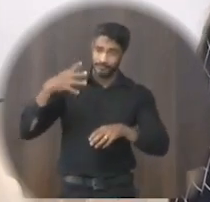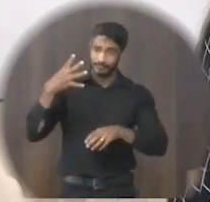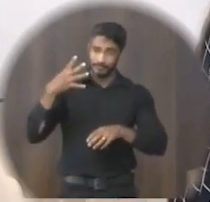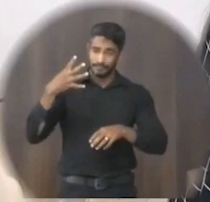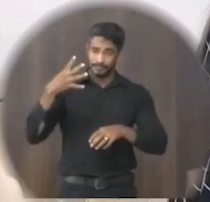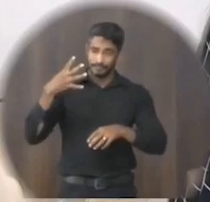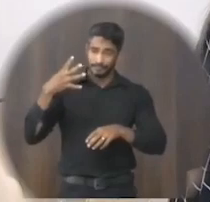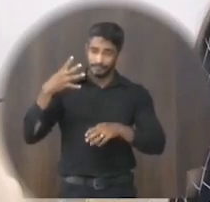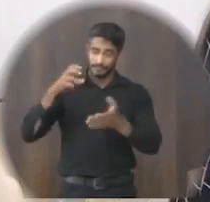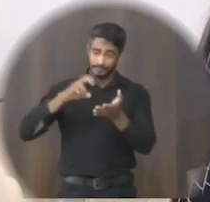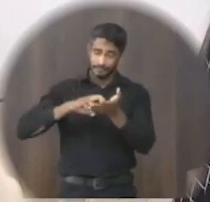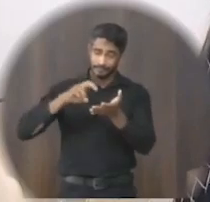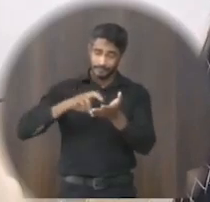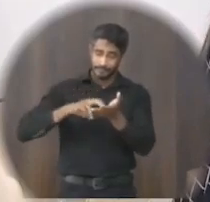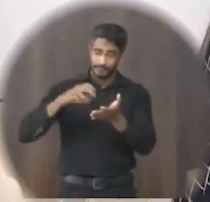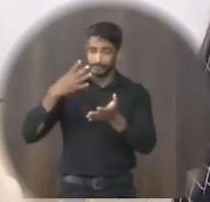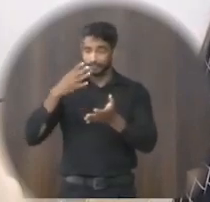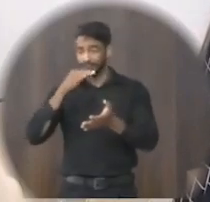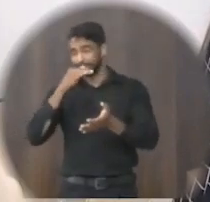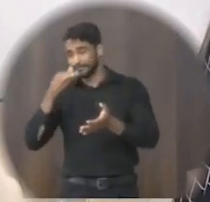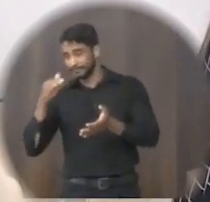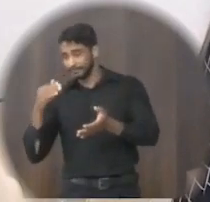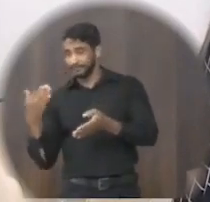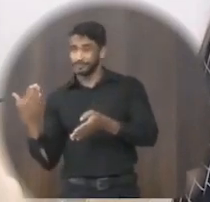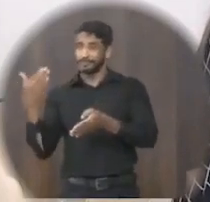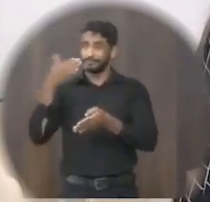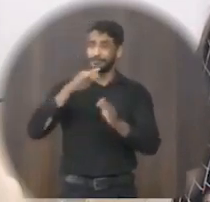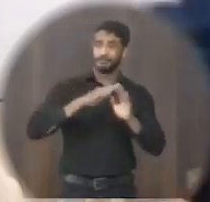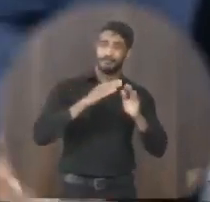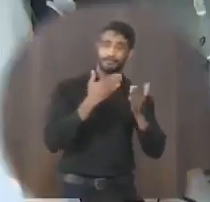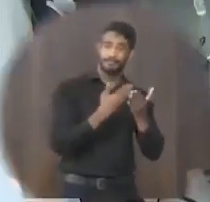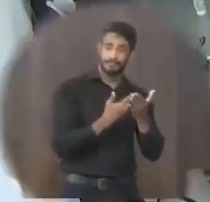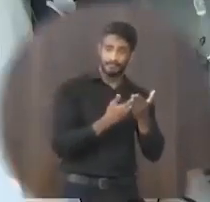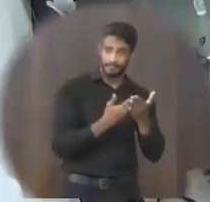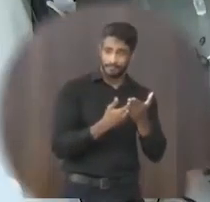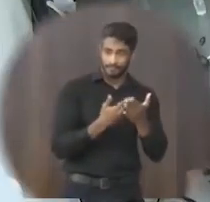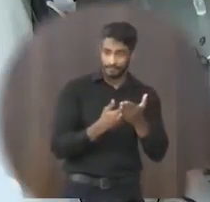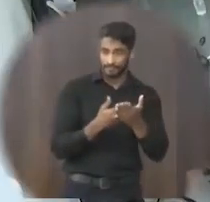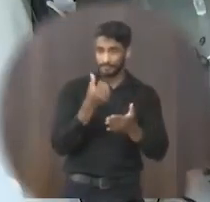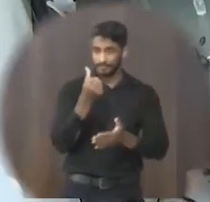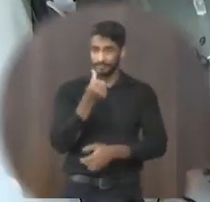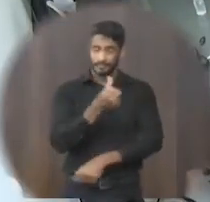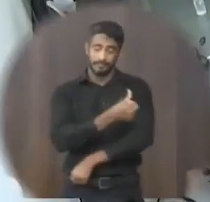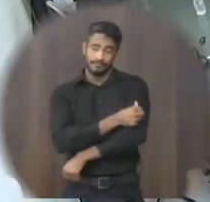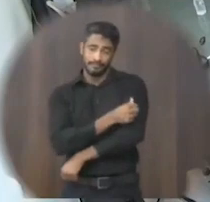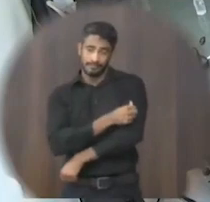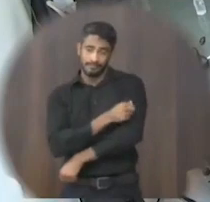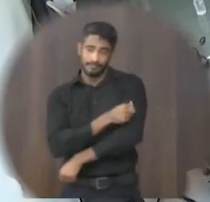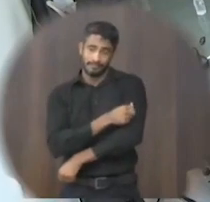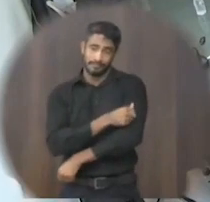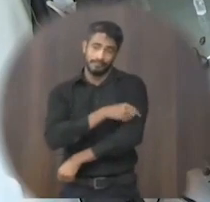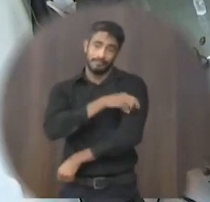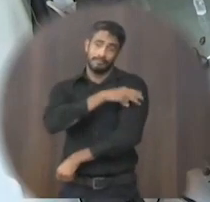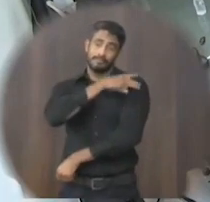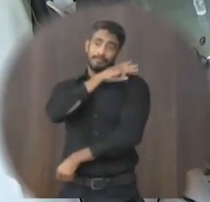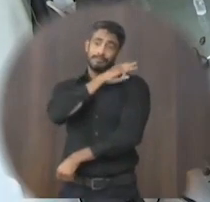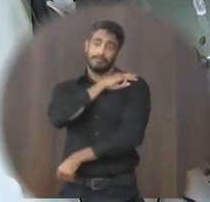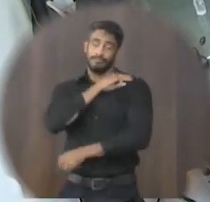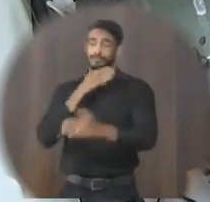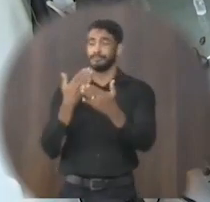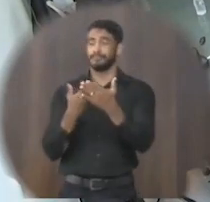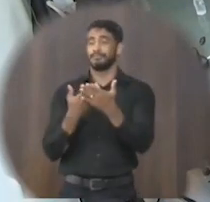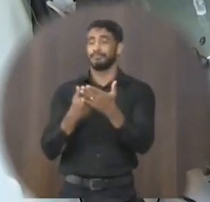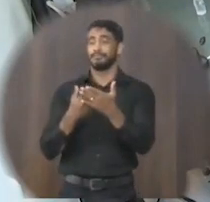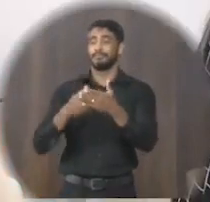da manhã quatro e meia para poder vir estudar aqui a partir do sexto ano até o ensino médio vem estudar aqui